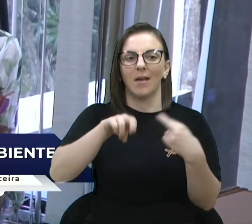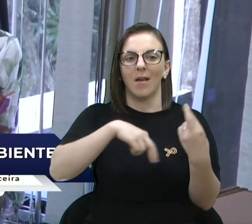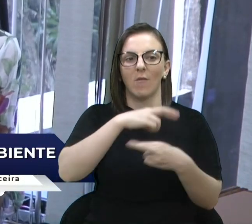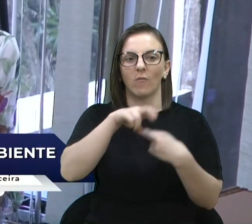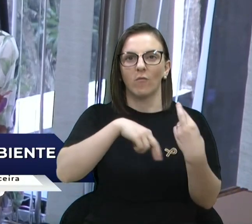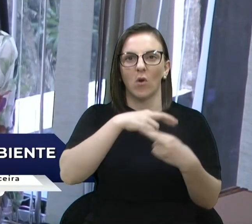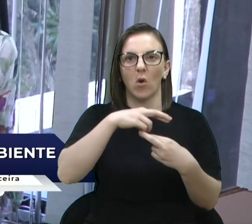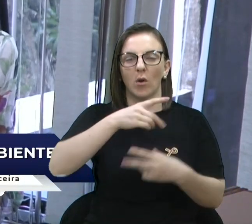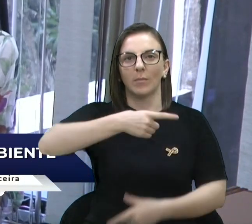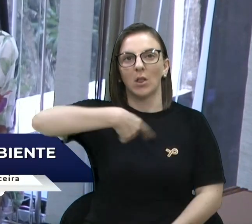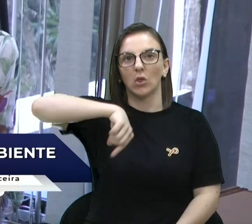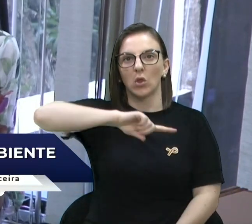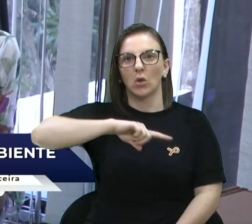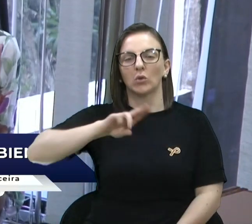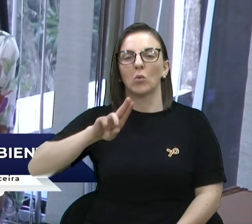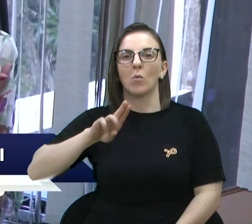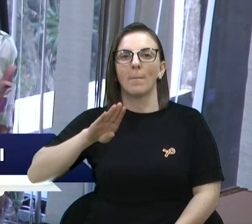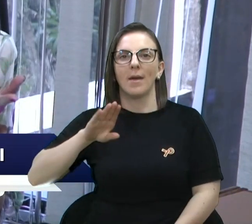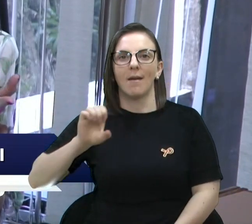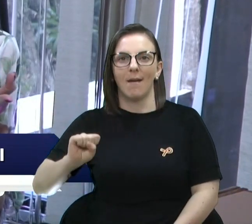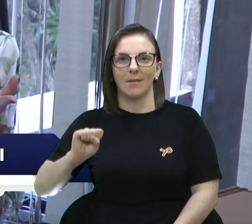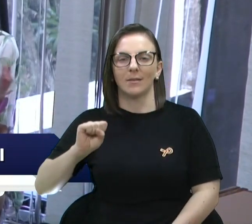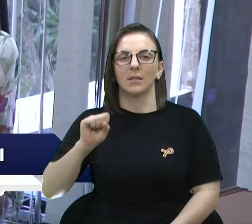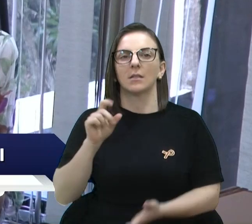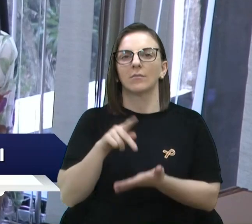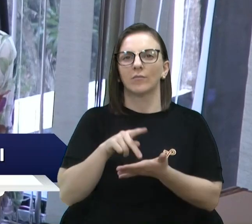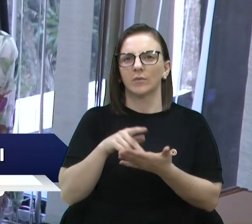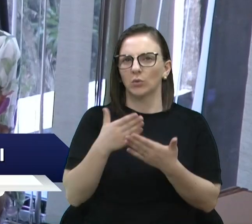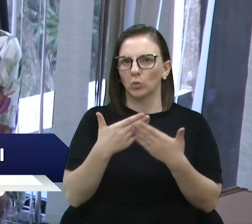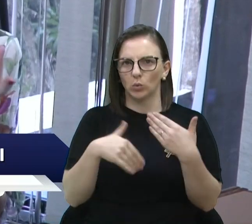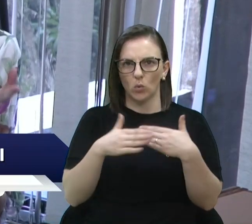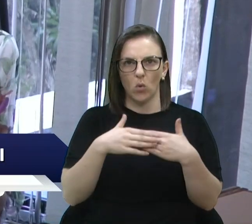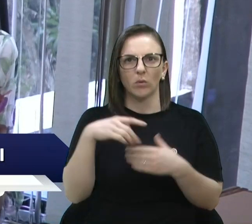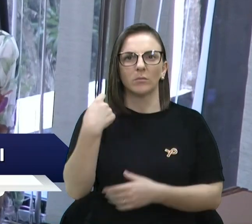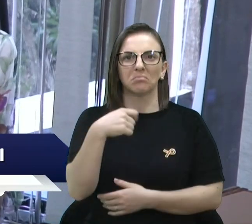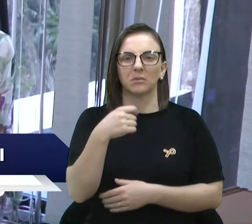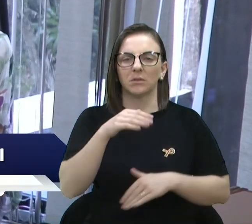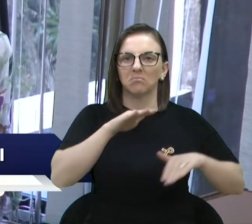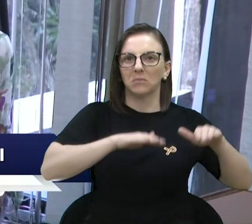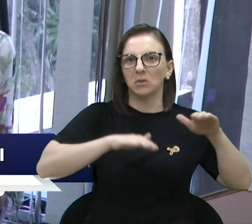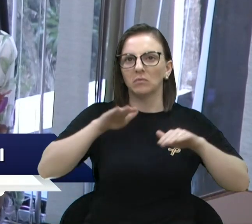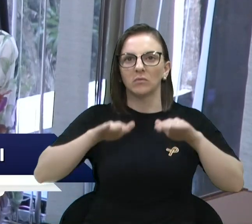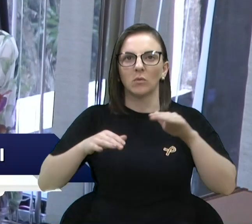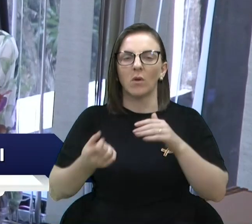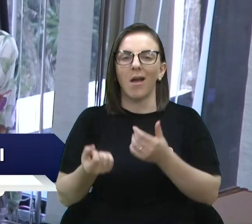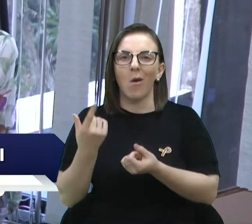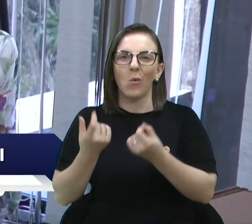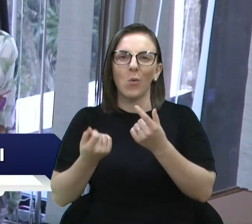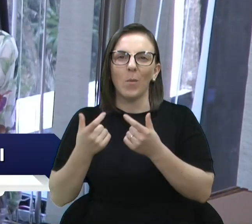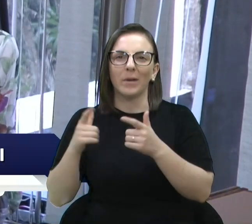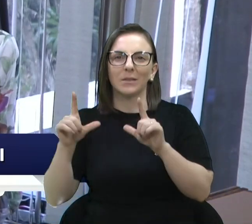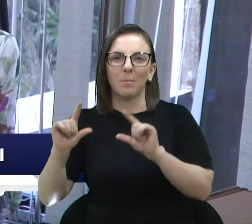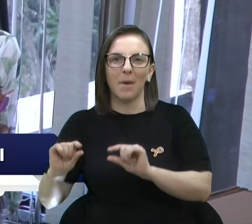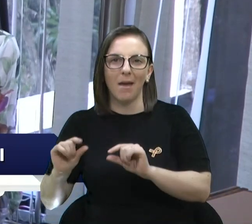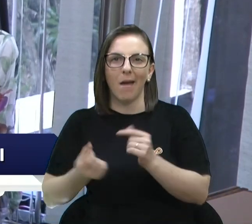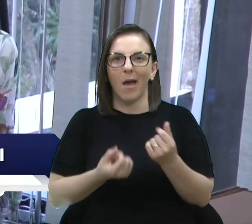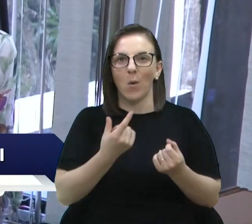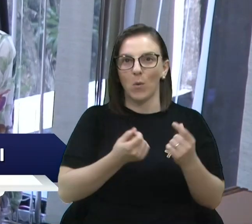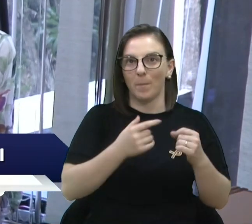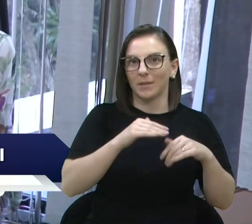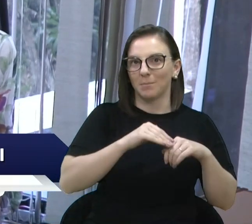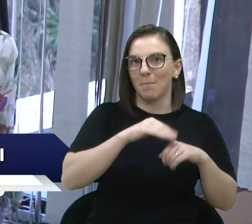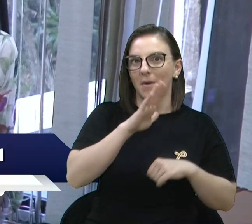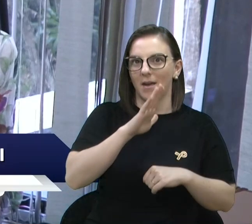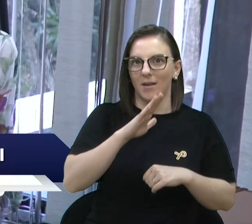nossas UBSs. Na verdade, todas estão precisando em algum nível, algumas menos, outras mais. Temos um